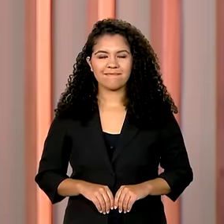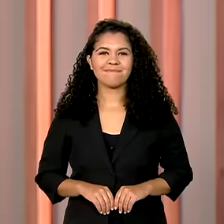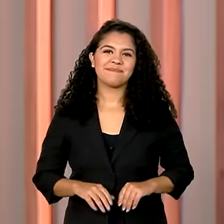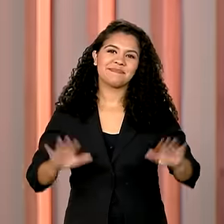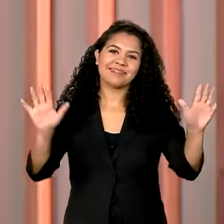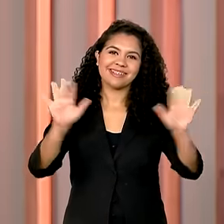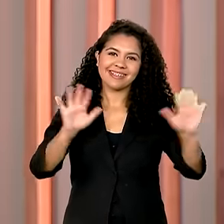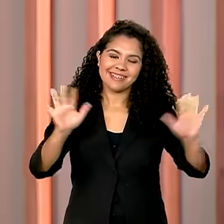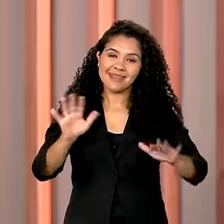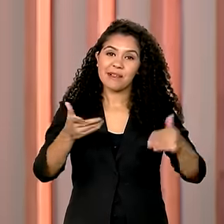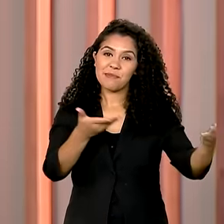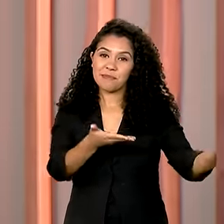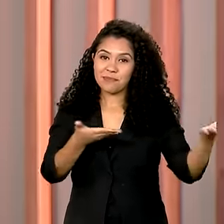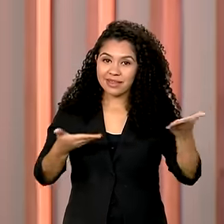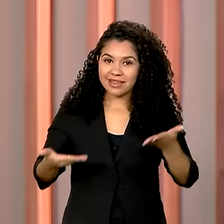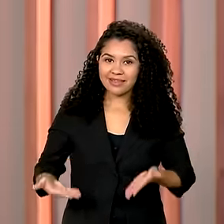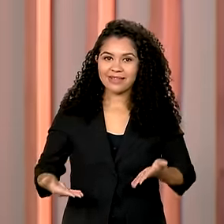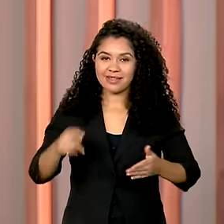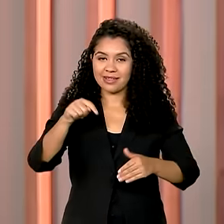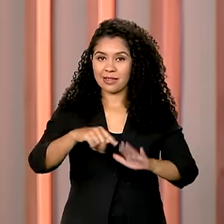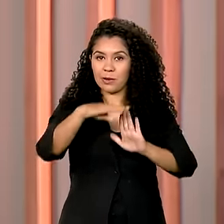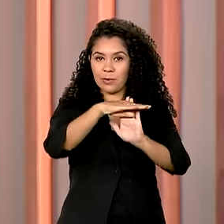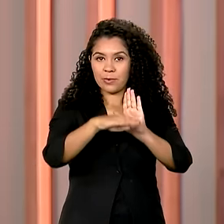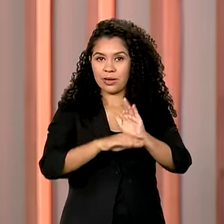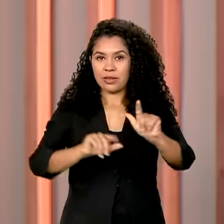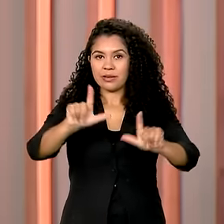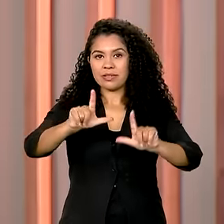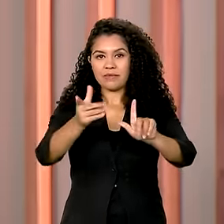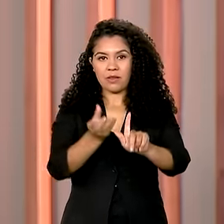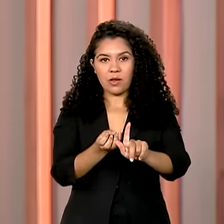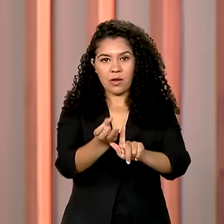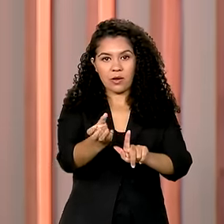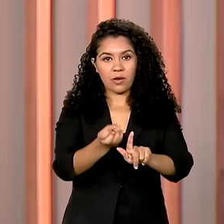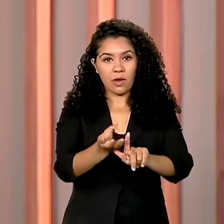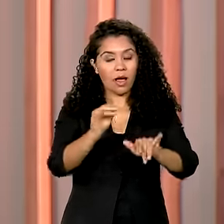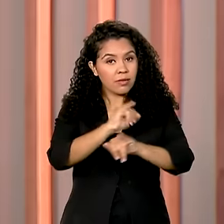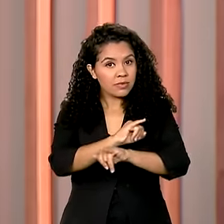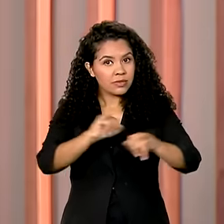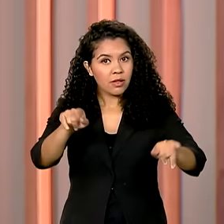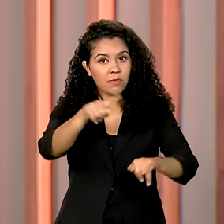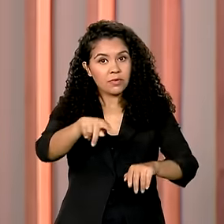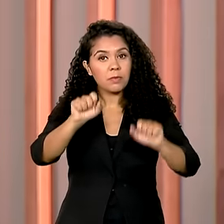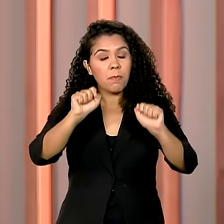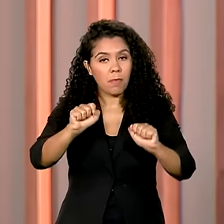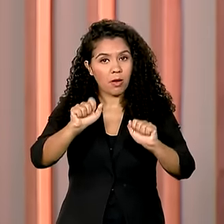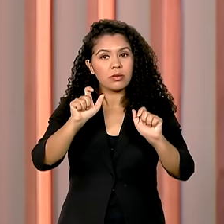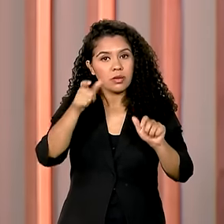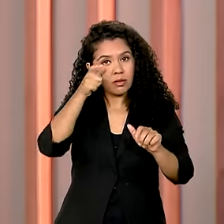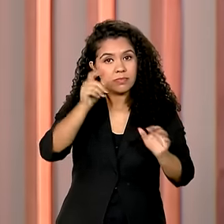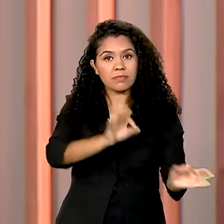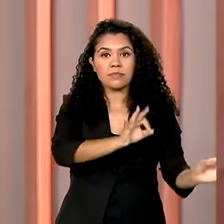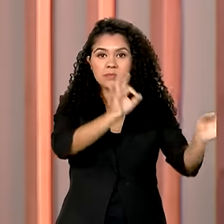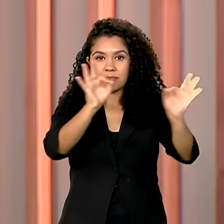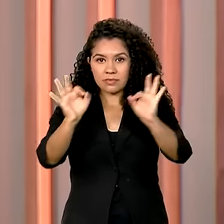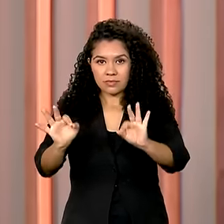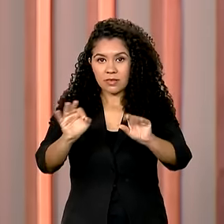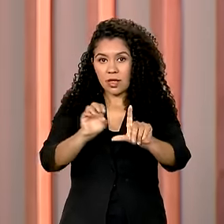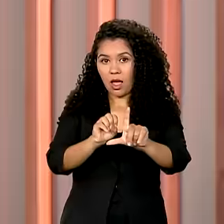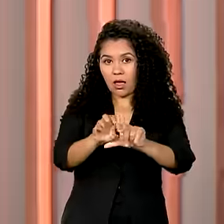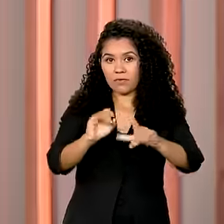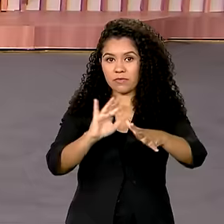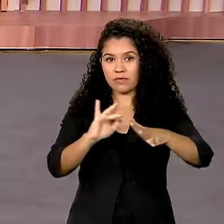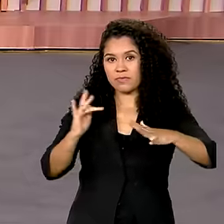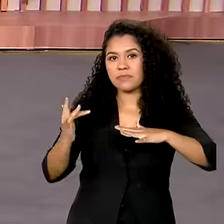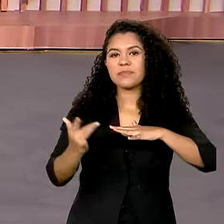Olá, seja muito bem-vindo ao canal GOV. Lembrando que você pode nos acompanhar também ao vivo pelas redes sociais.